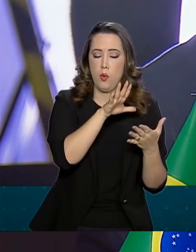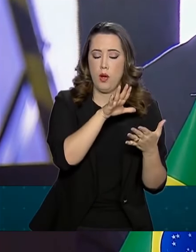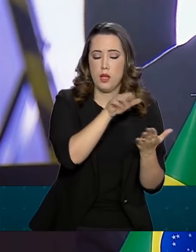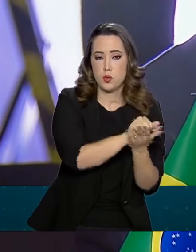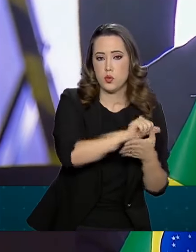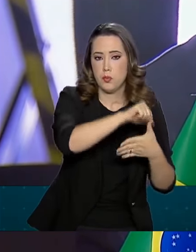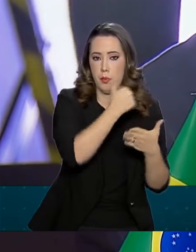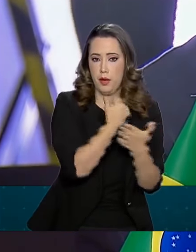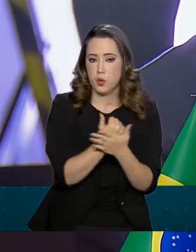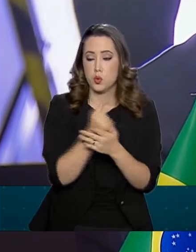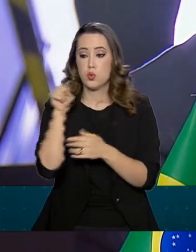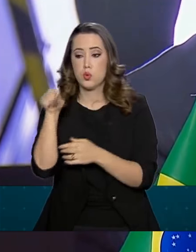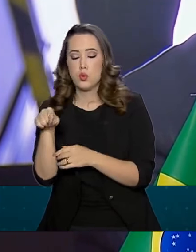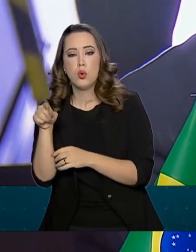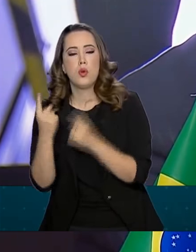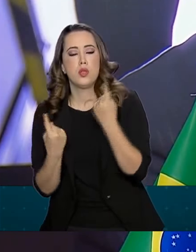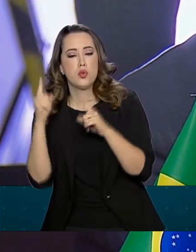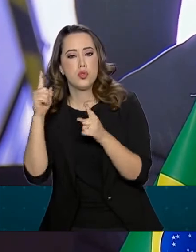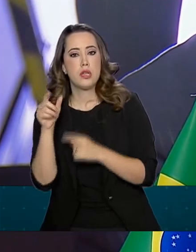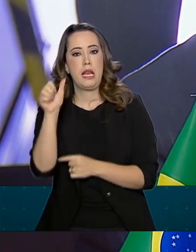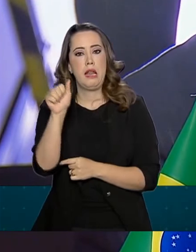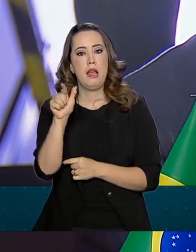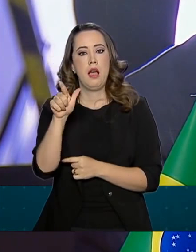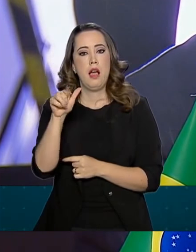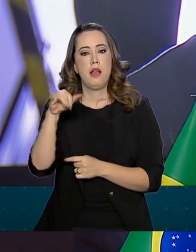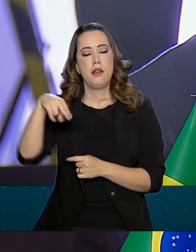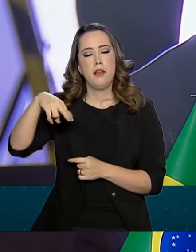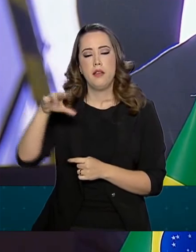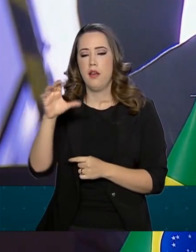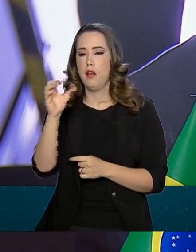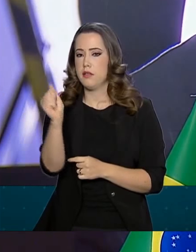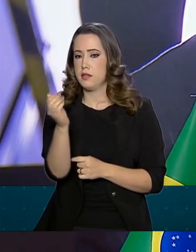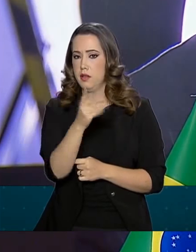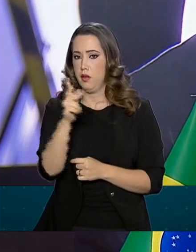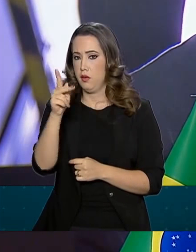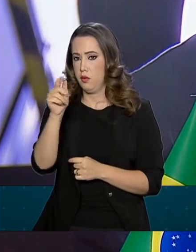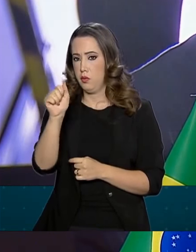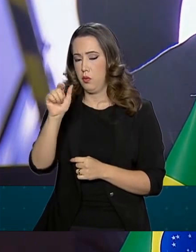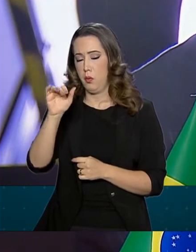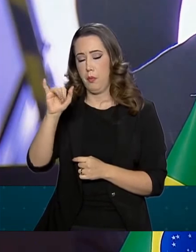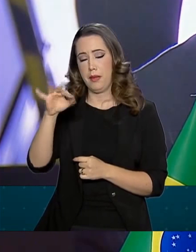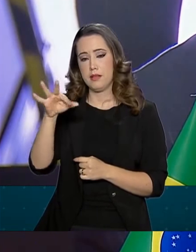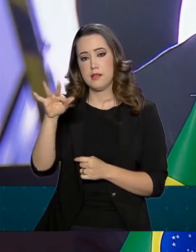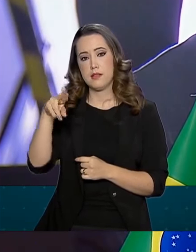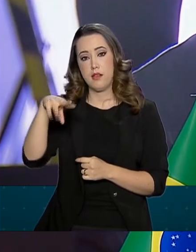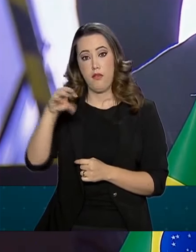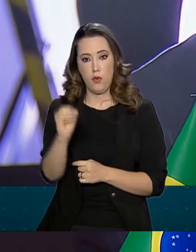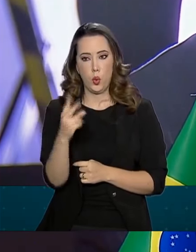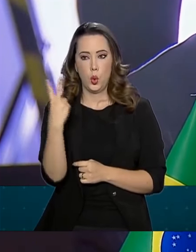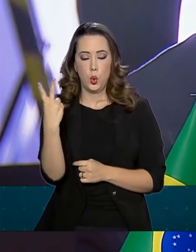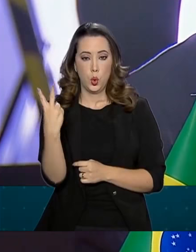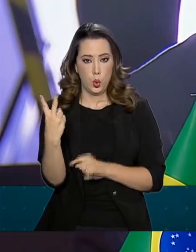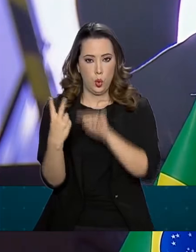Lado a lado, promoveremos a aproximação ainda maior entre os dois blocos.